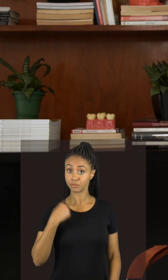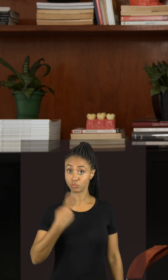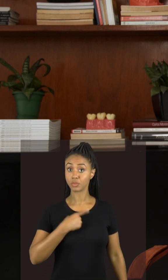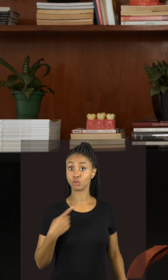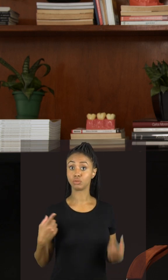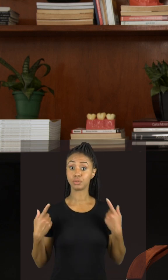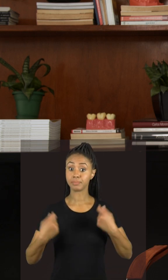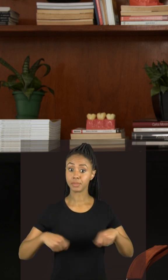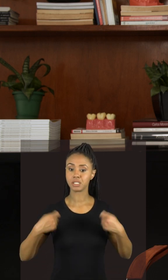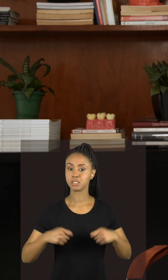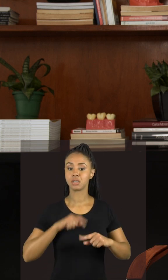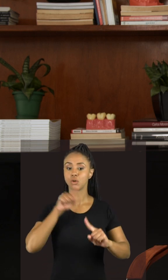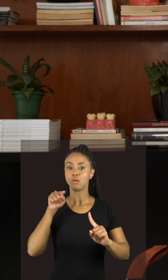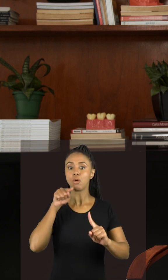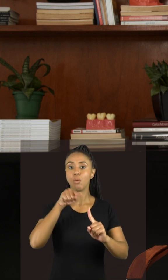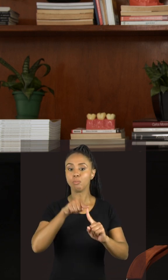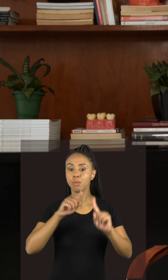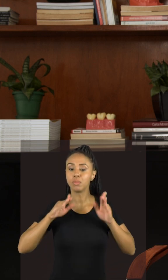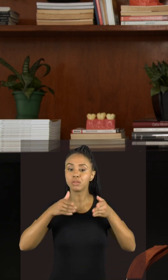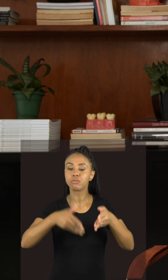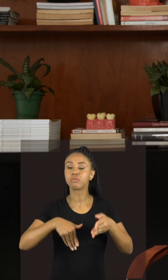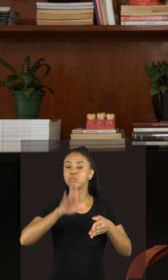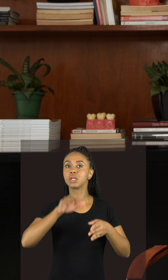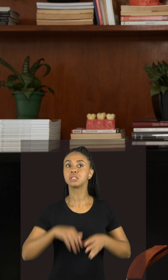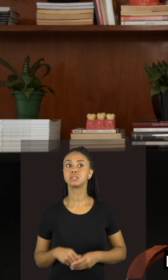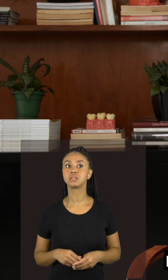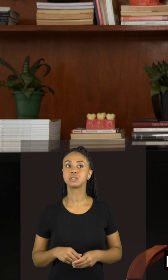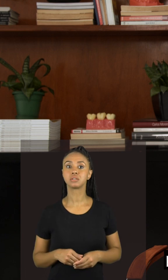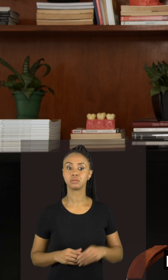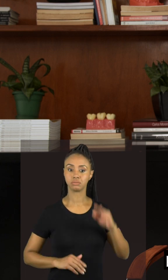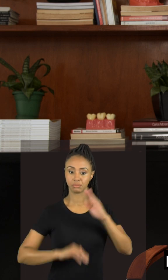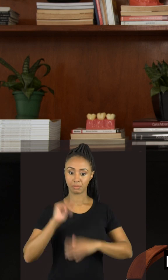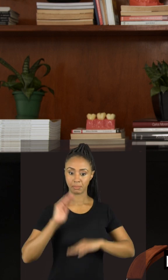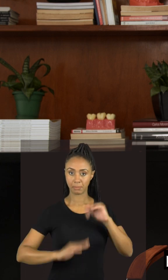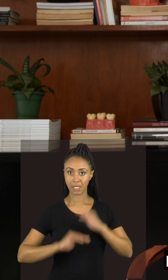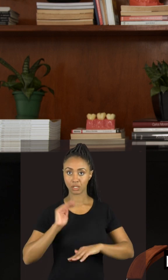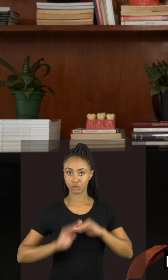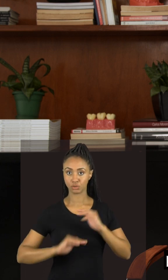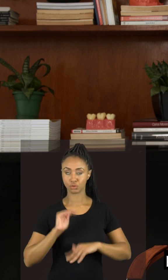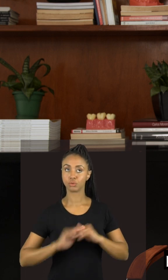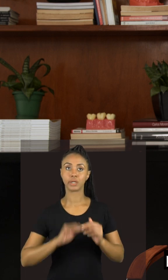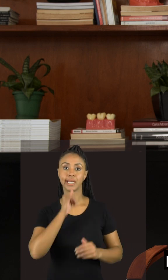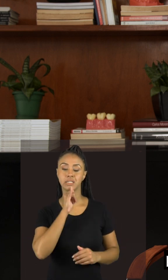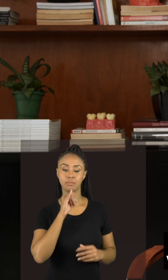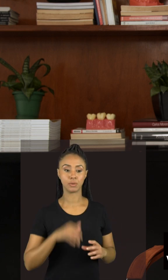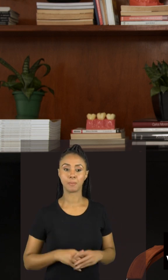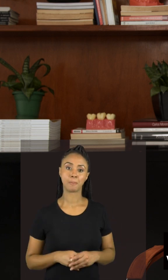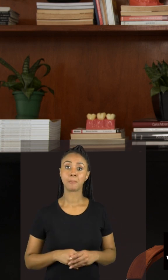ter então uma meta mais voltada para o lado específico do tipo